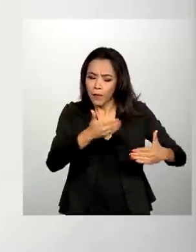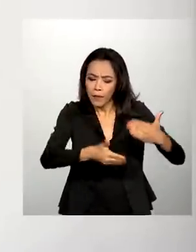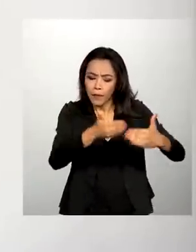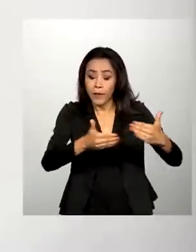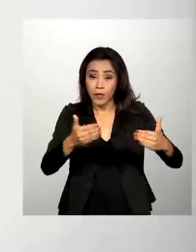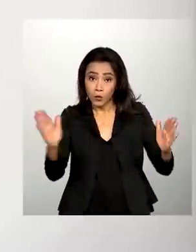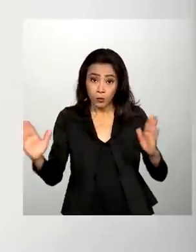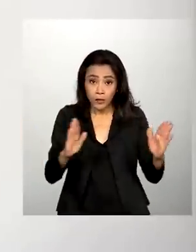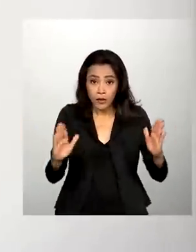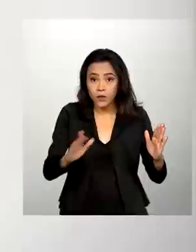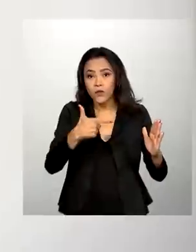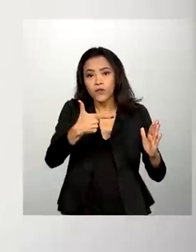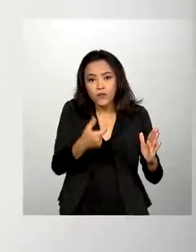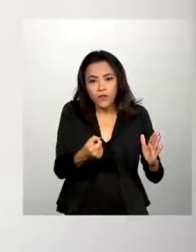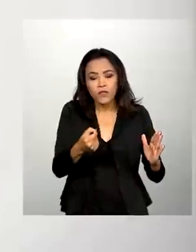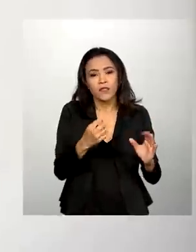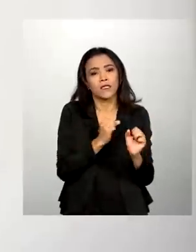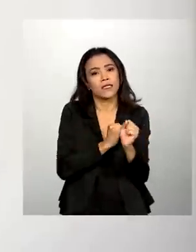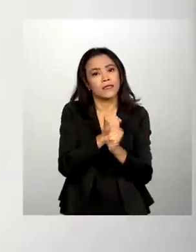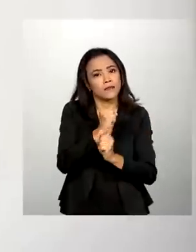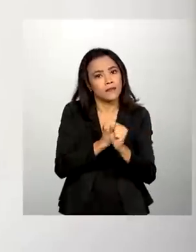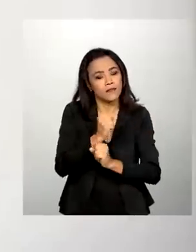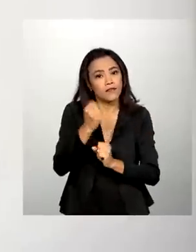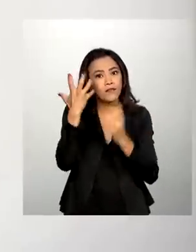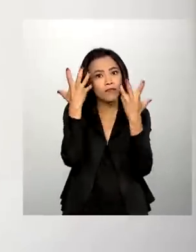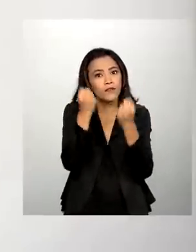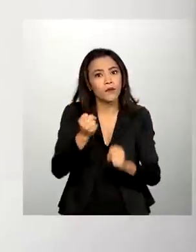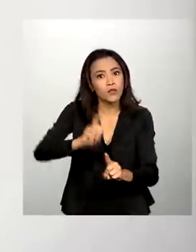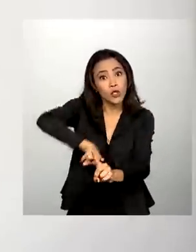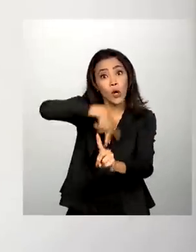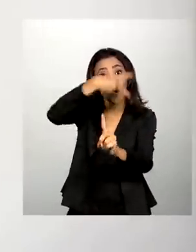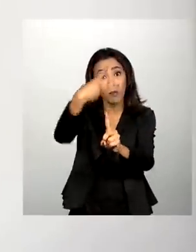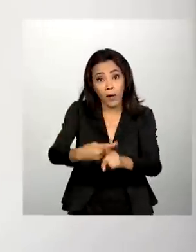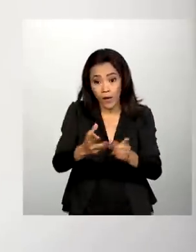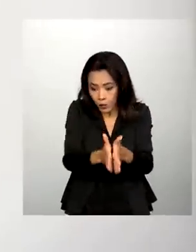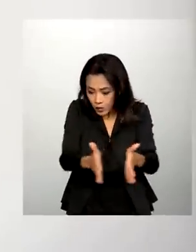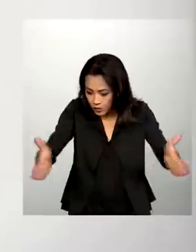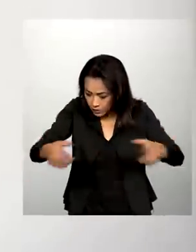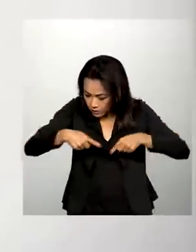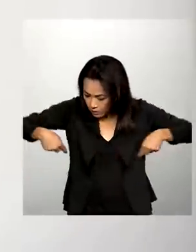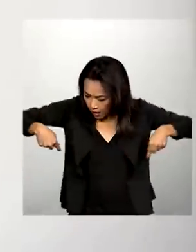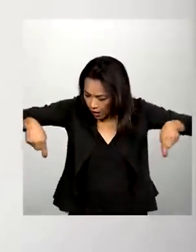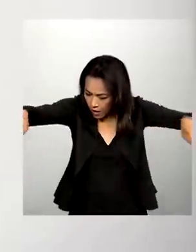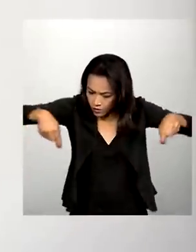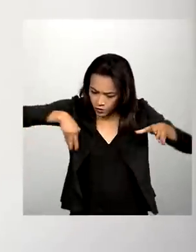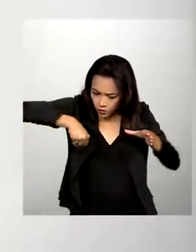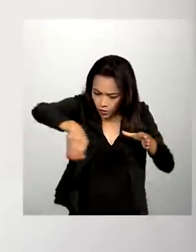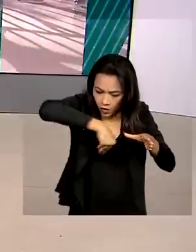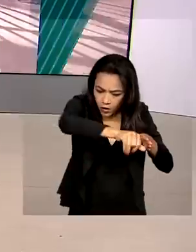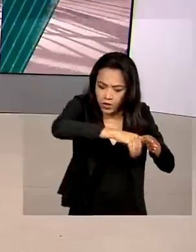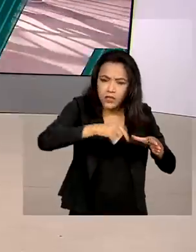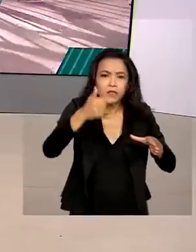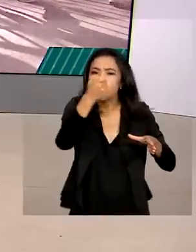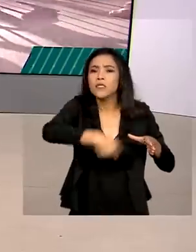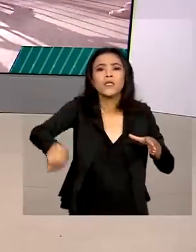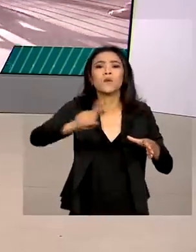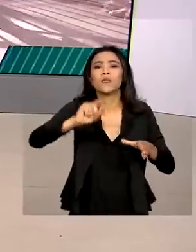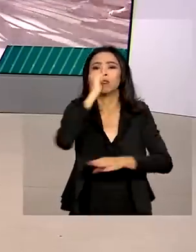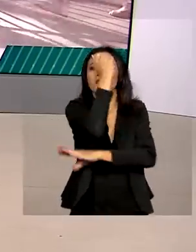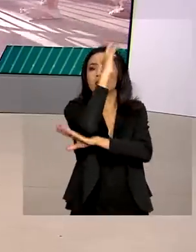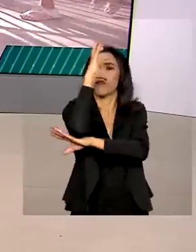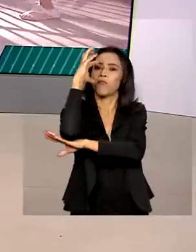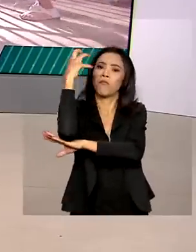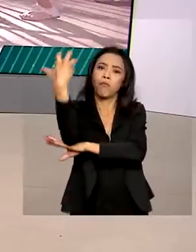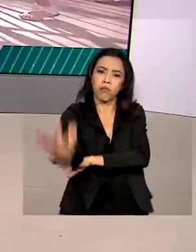20 anos dobraremos a área plantada brasileira sem derrubar uma árvore sequer. Uma árvore sequer.